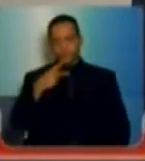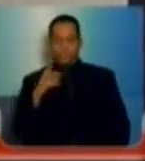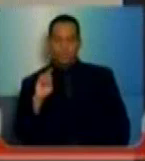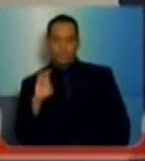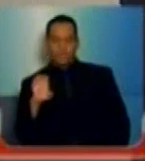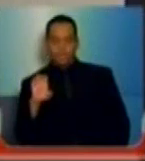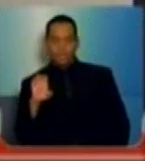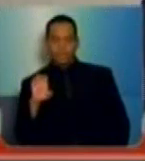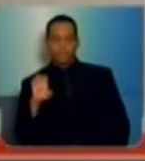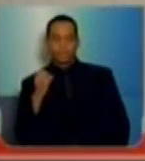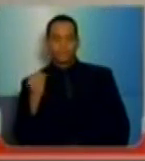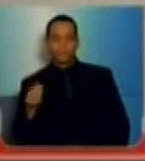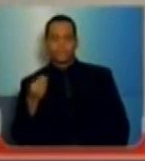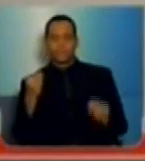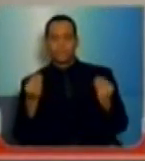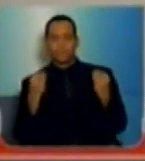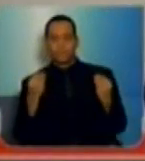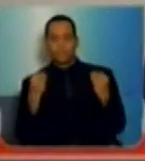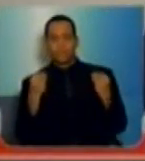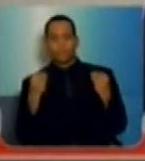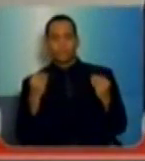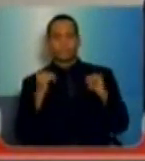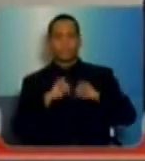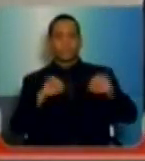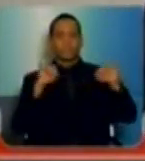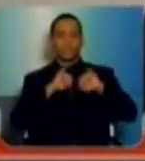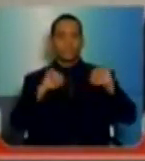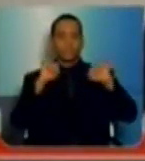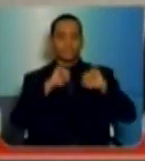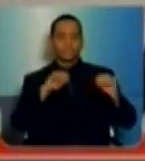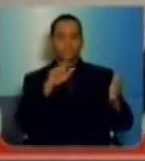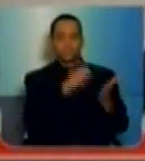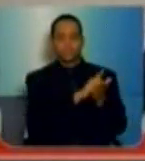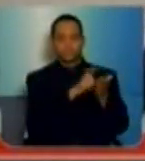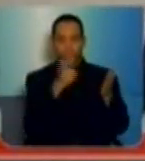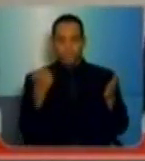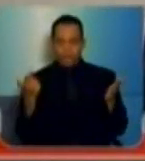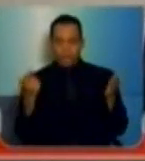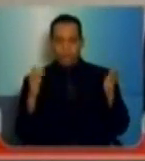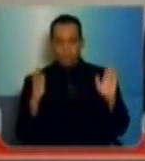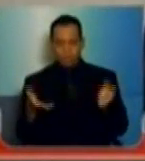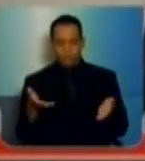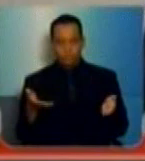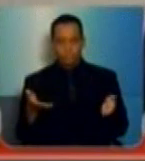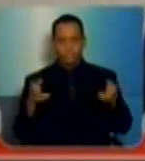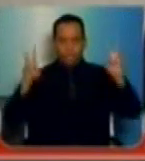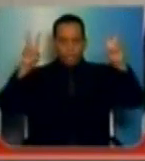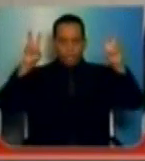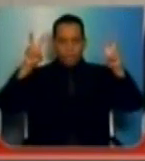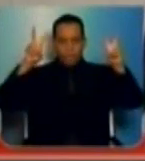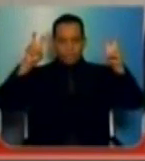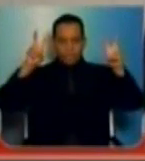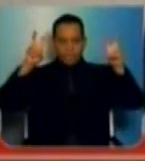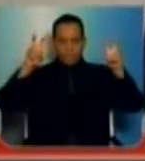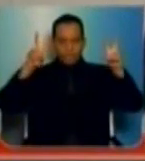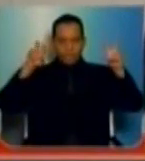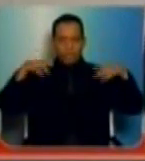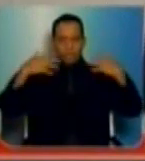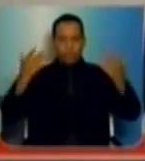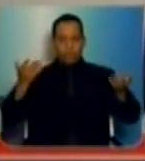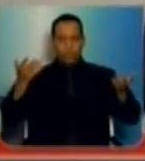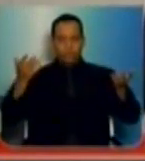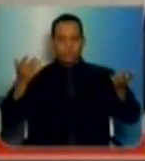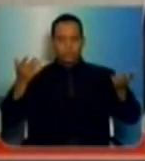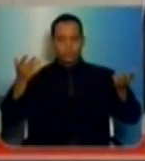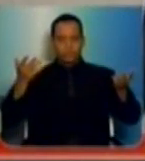notícia de hoje, ela nos mostra claramente isso. O título da matéria é o seguinte, olha,